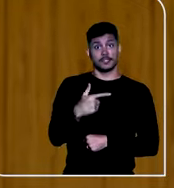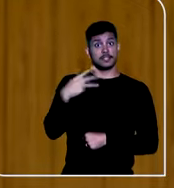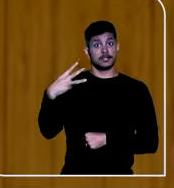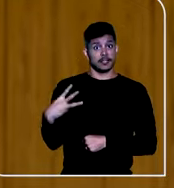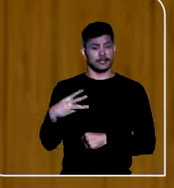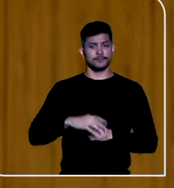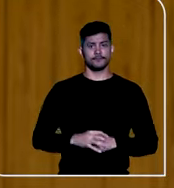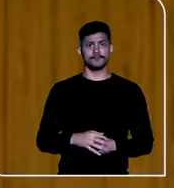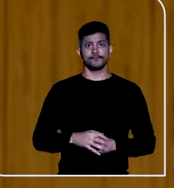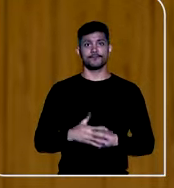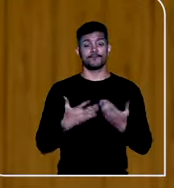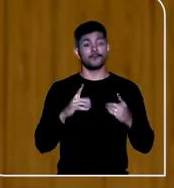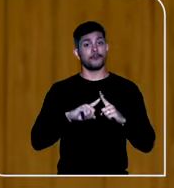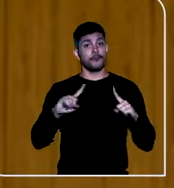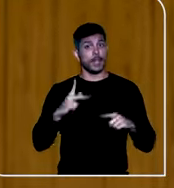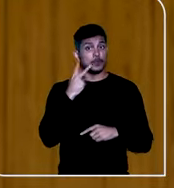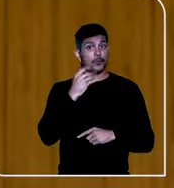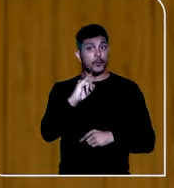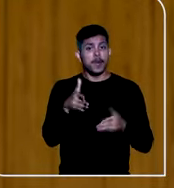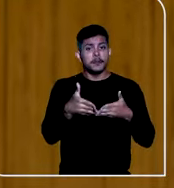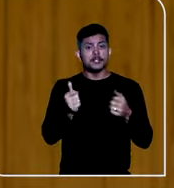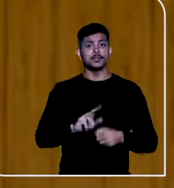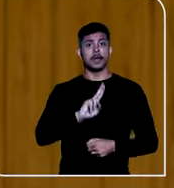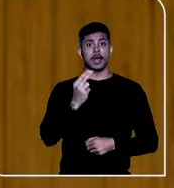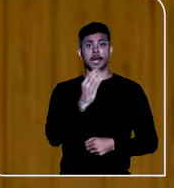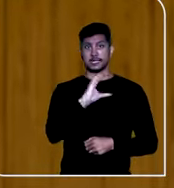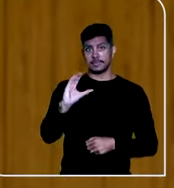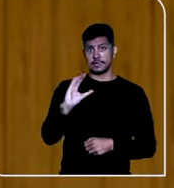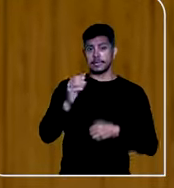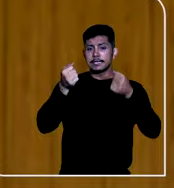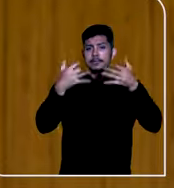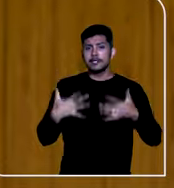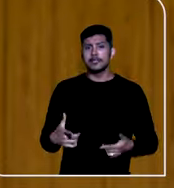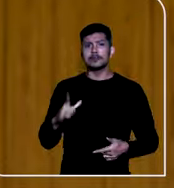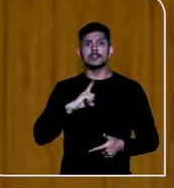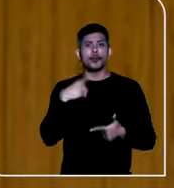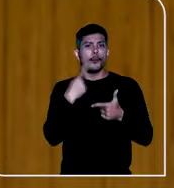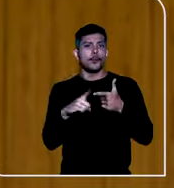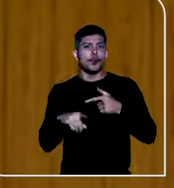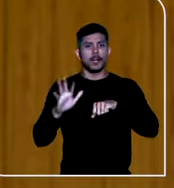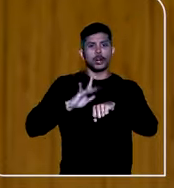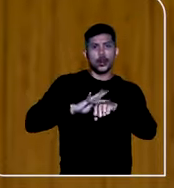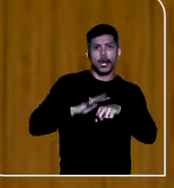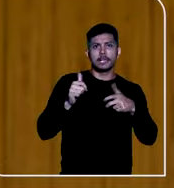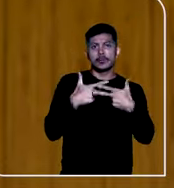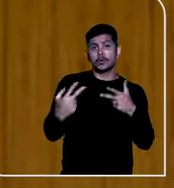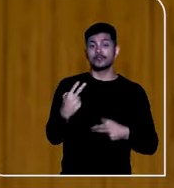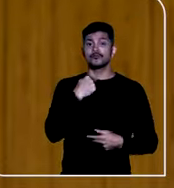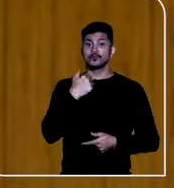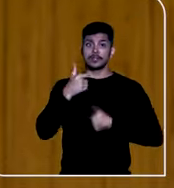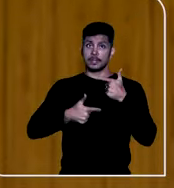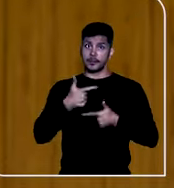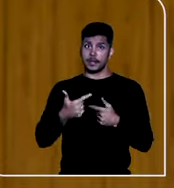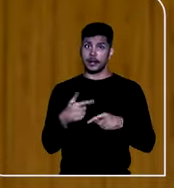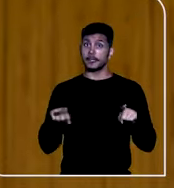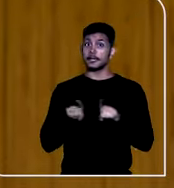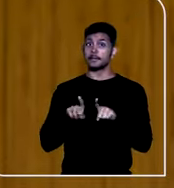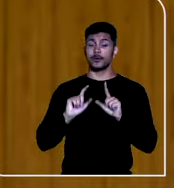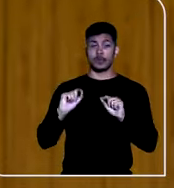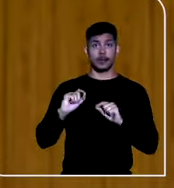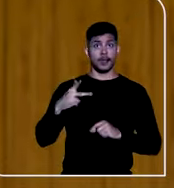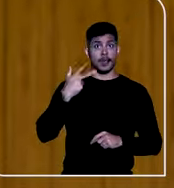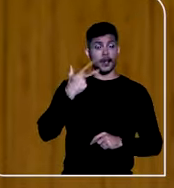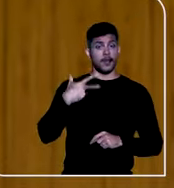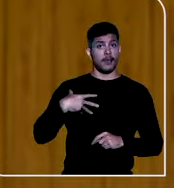corpus, pai alegou estar sem condições financeiras devido a problemas de saúde. Argumentou também que a filha era maior de